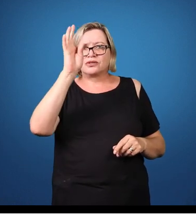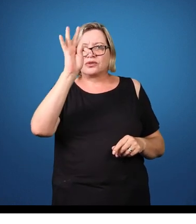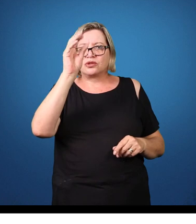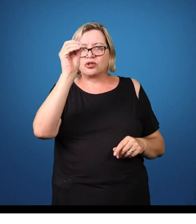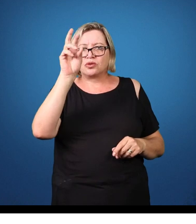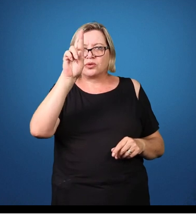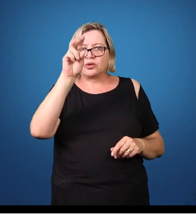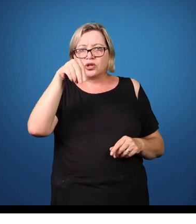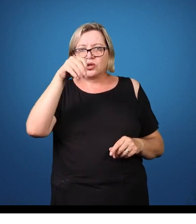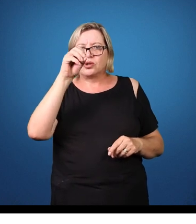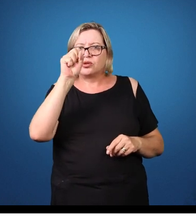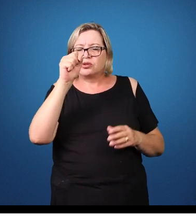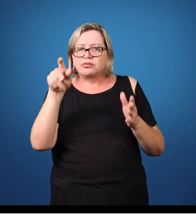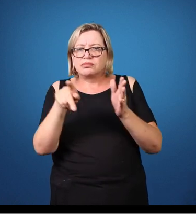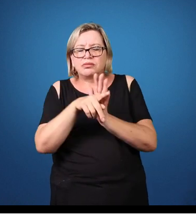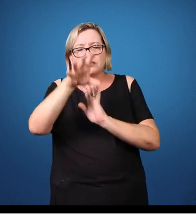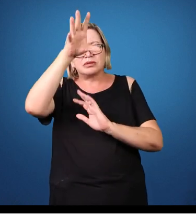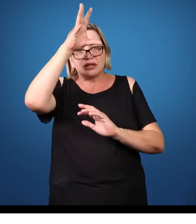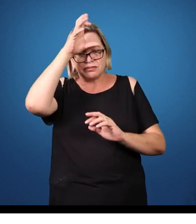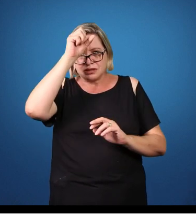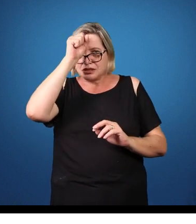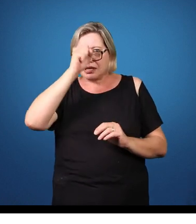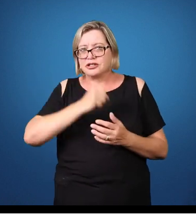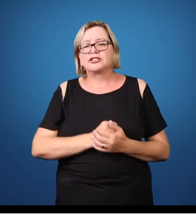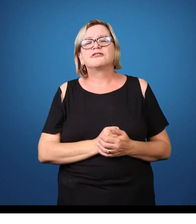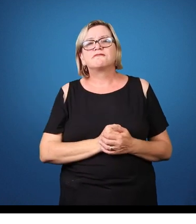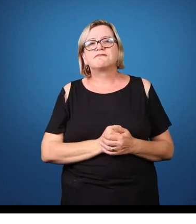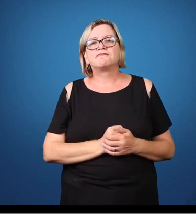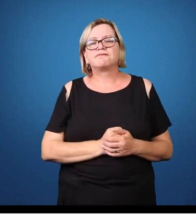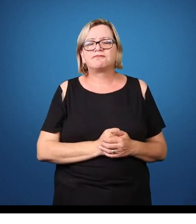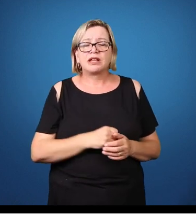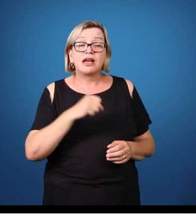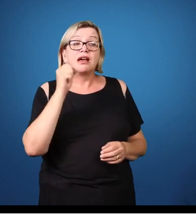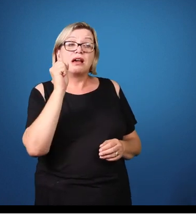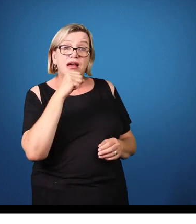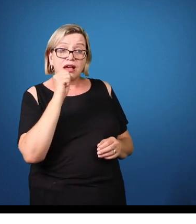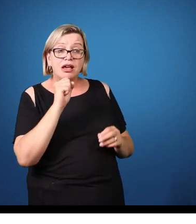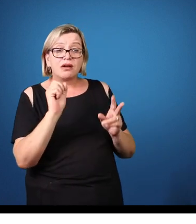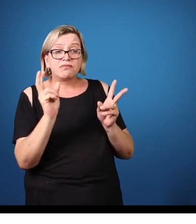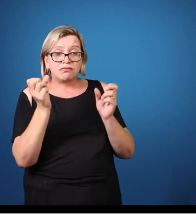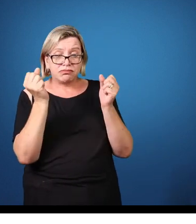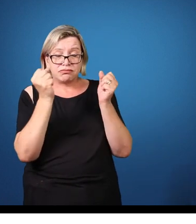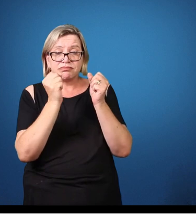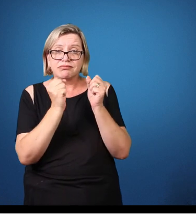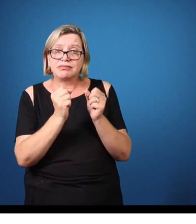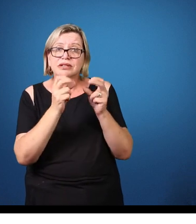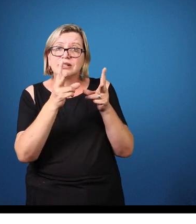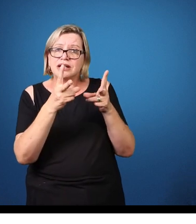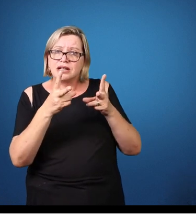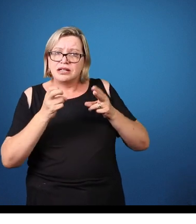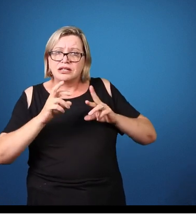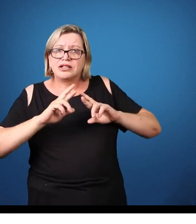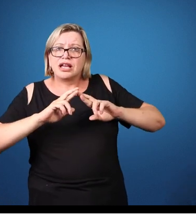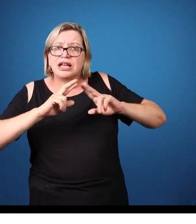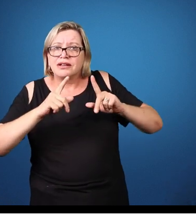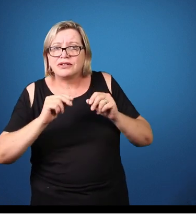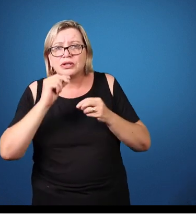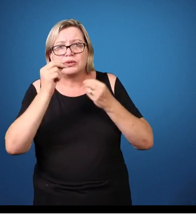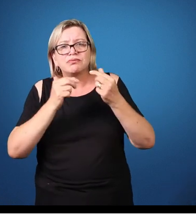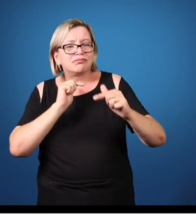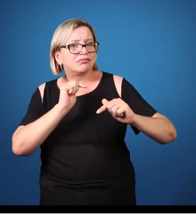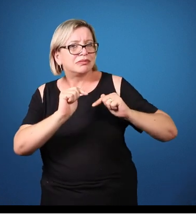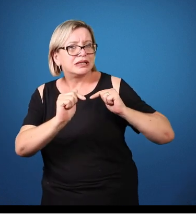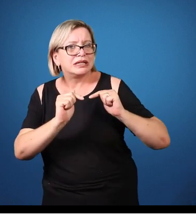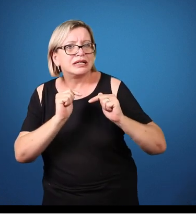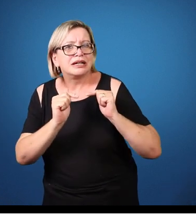diferenciar, e eu acho que o encaminhamento aí para o educador, para o professor também é outro, né?